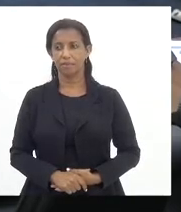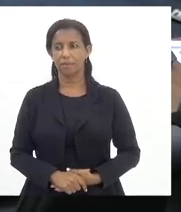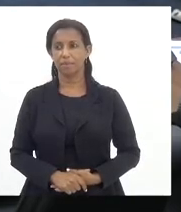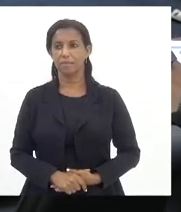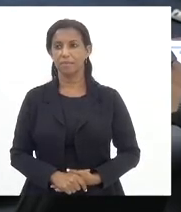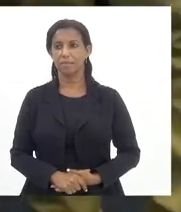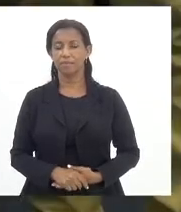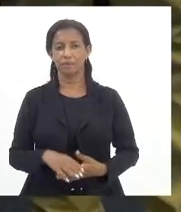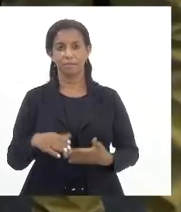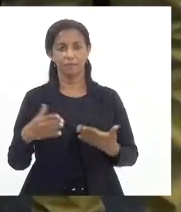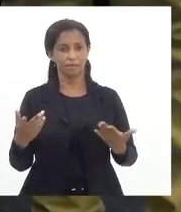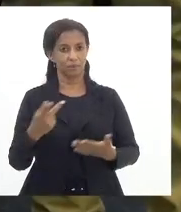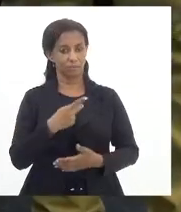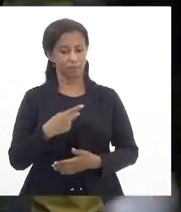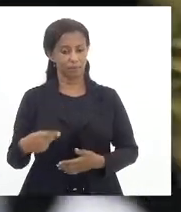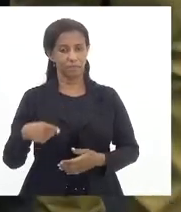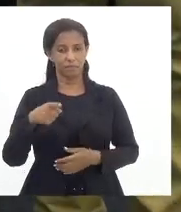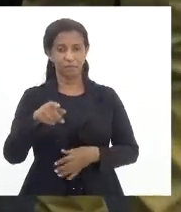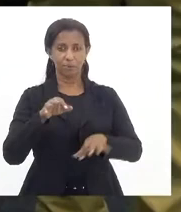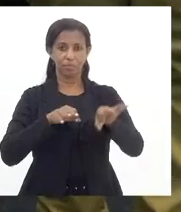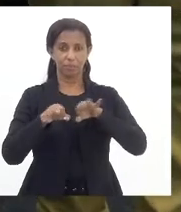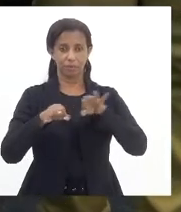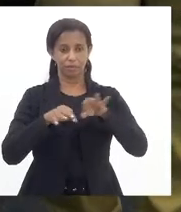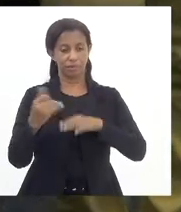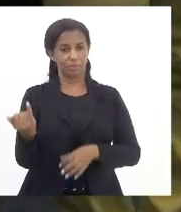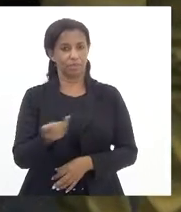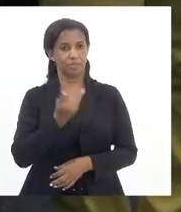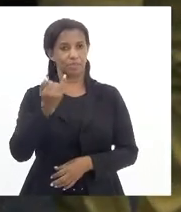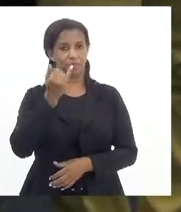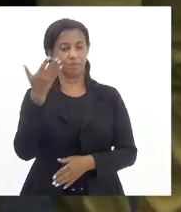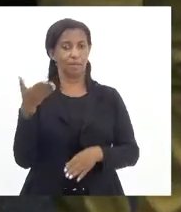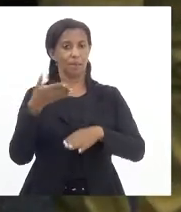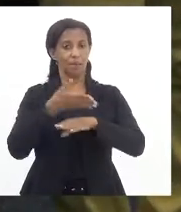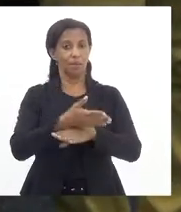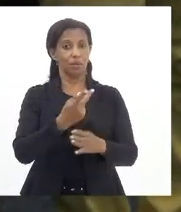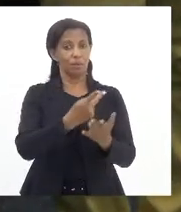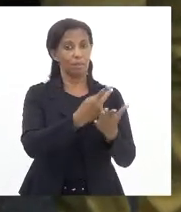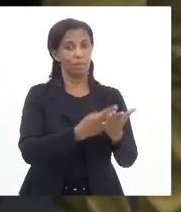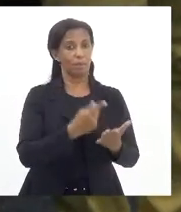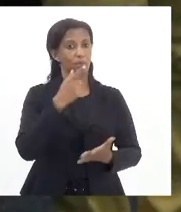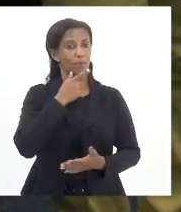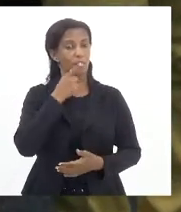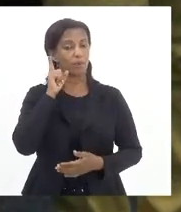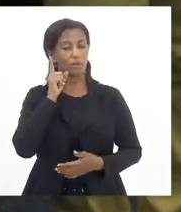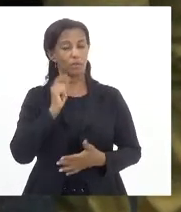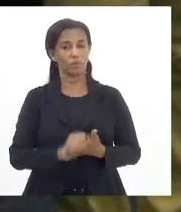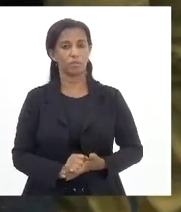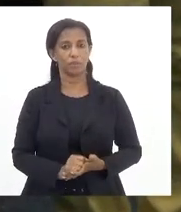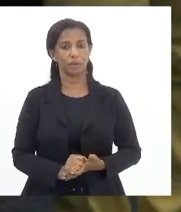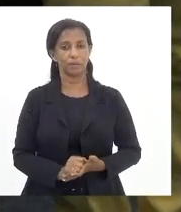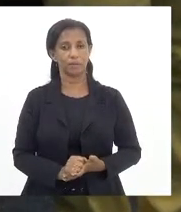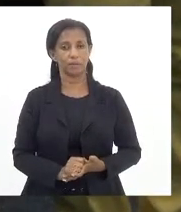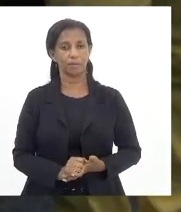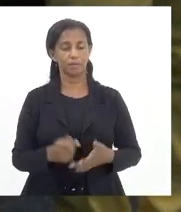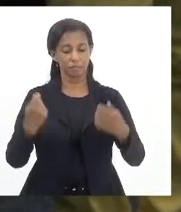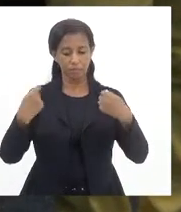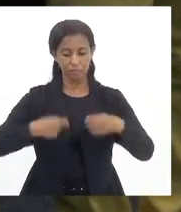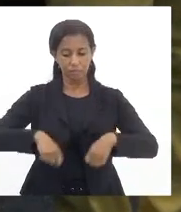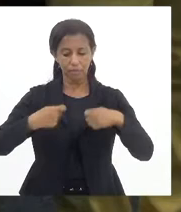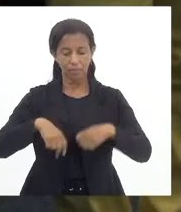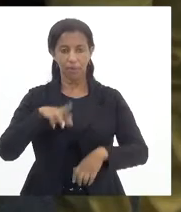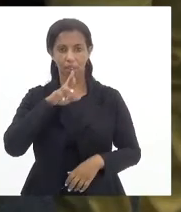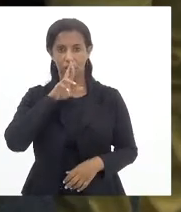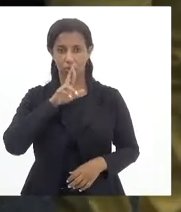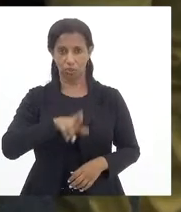senhor presidente esse é um projeto importante entrou na pauta ontem e em função da necessidade de